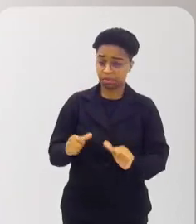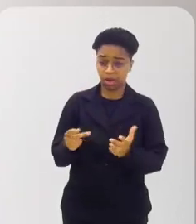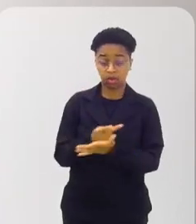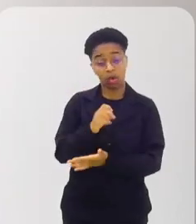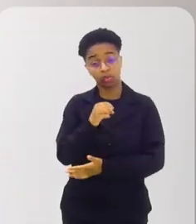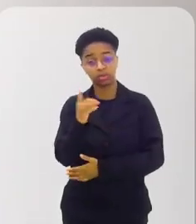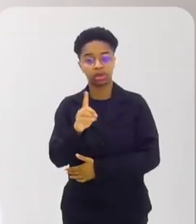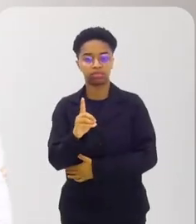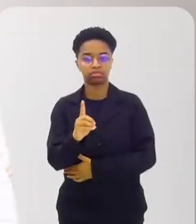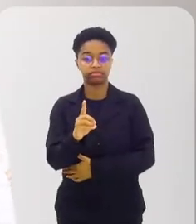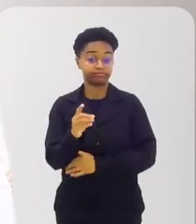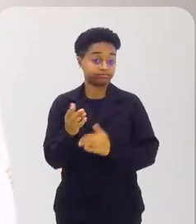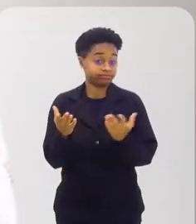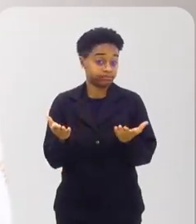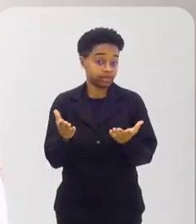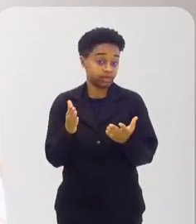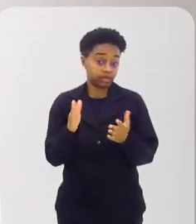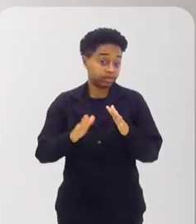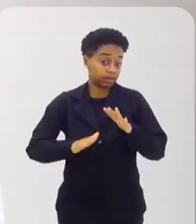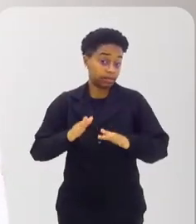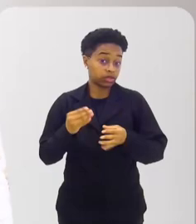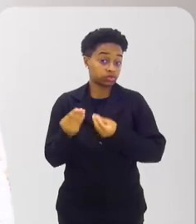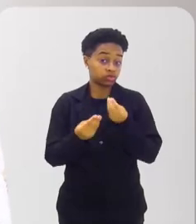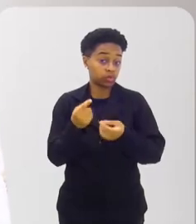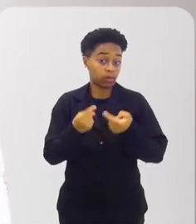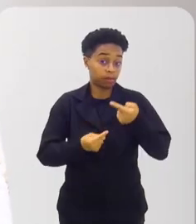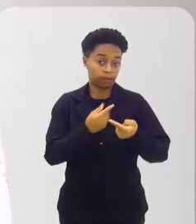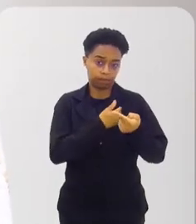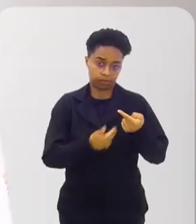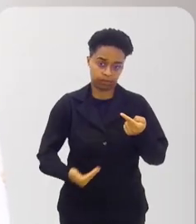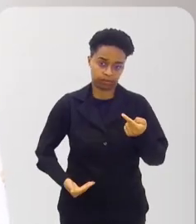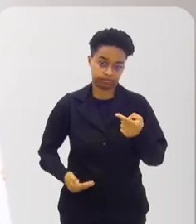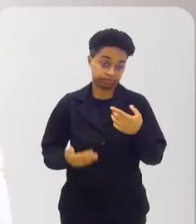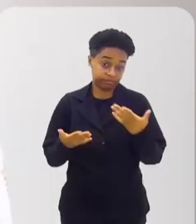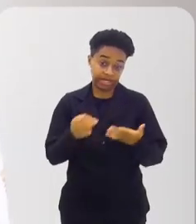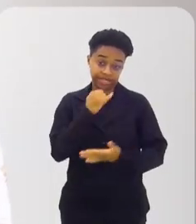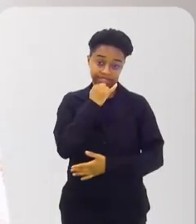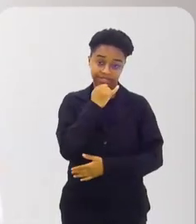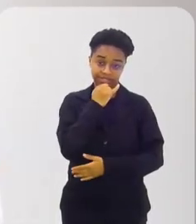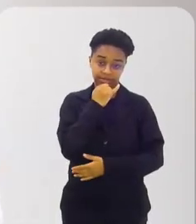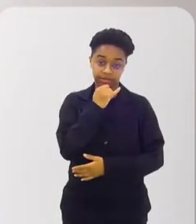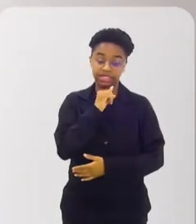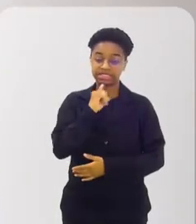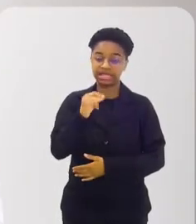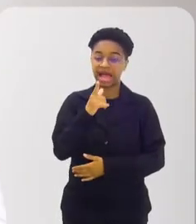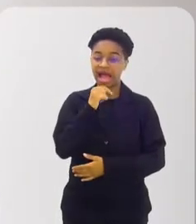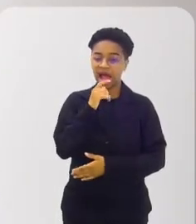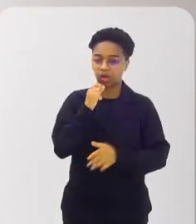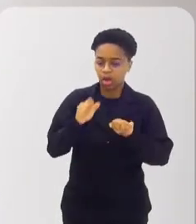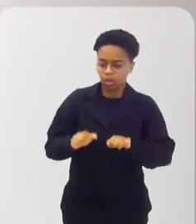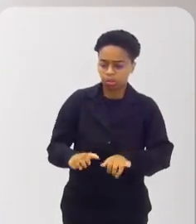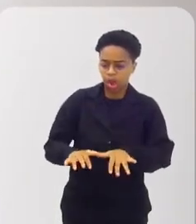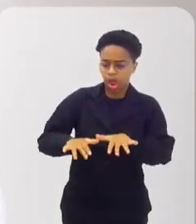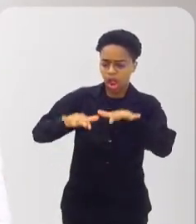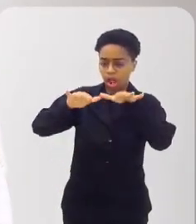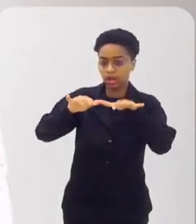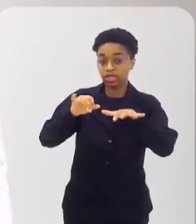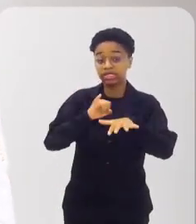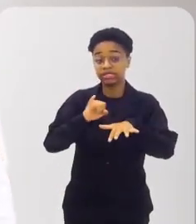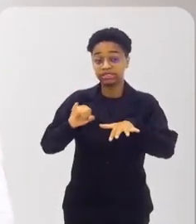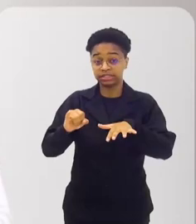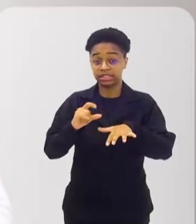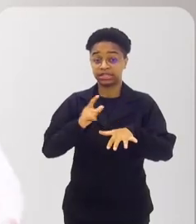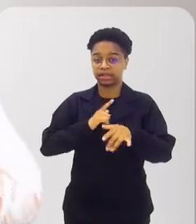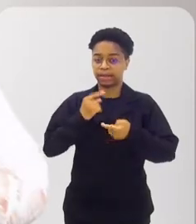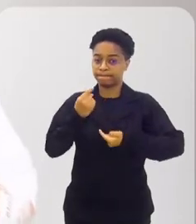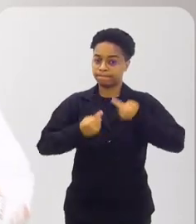maléfica ou não. Isso vai depender da política pública. Então, sei lá, por exemplo, uma enchente. Se a